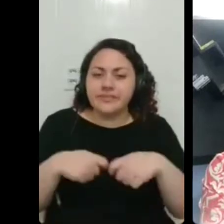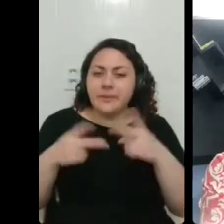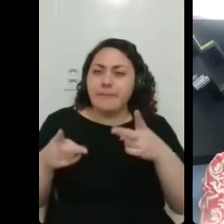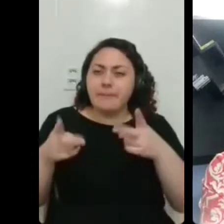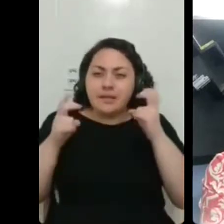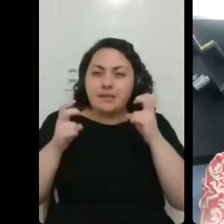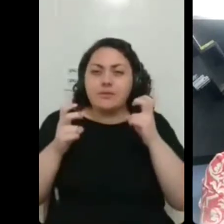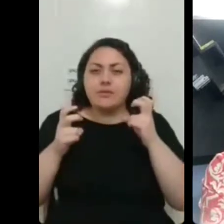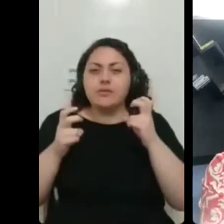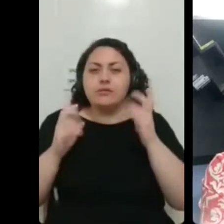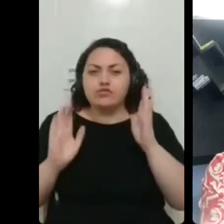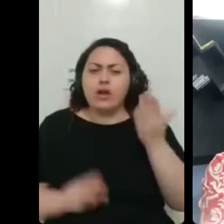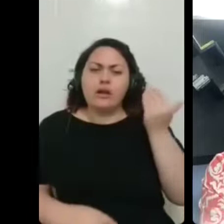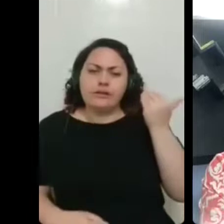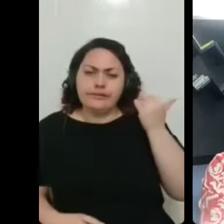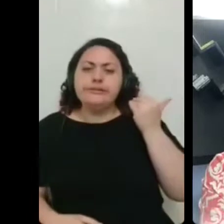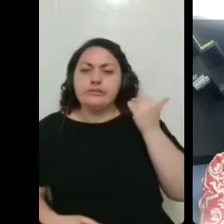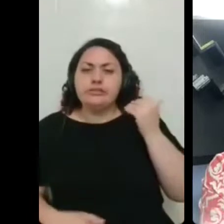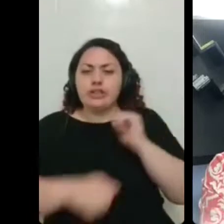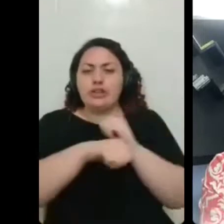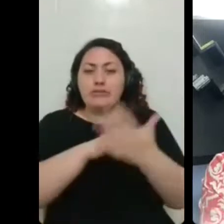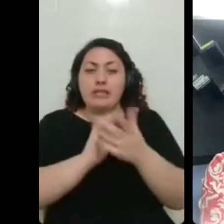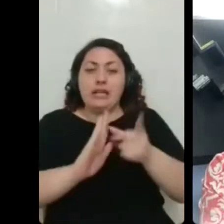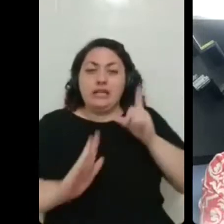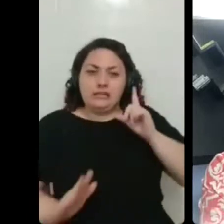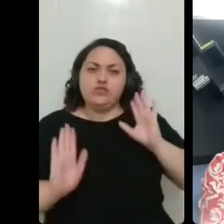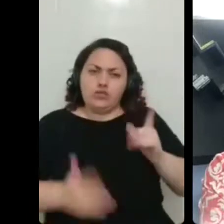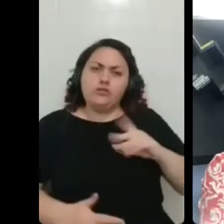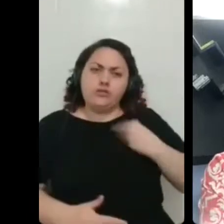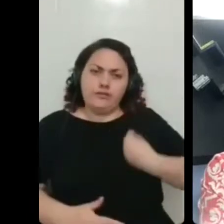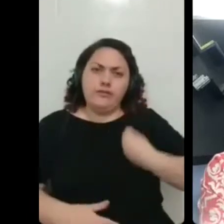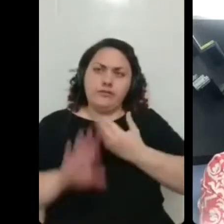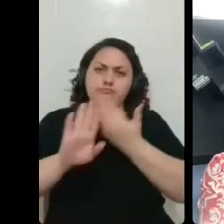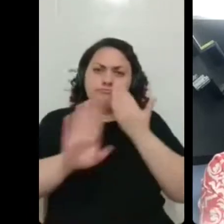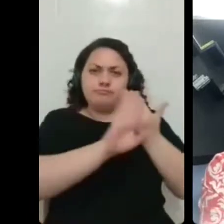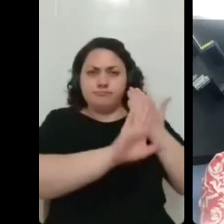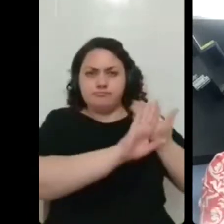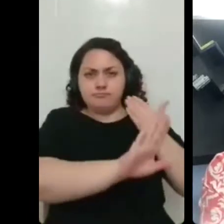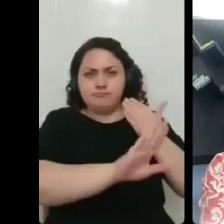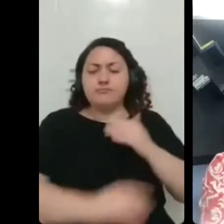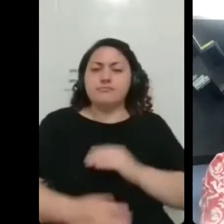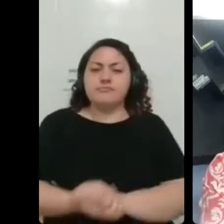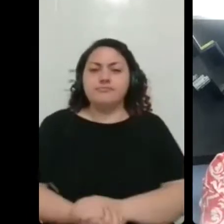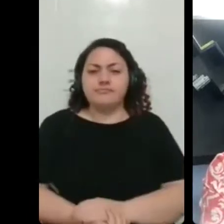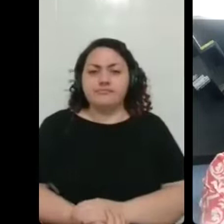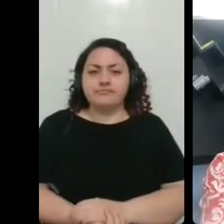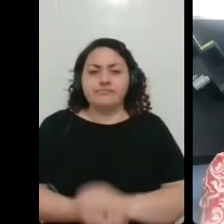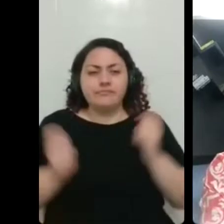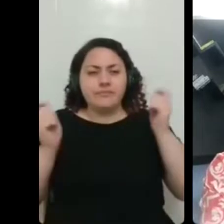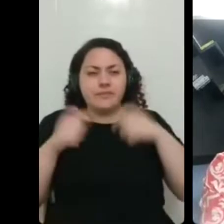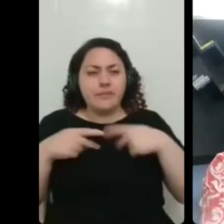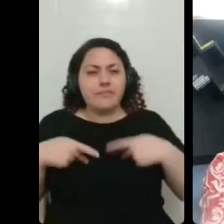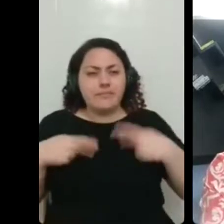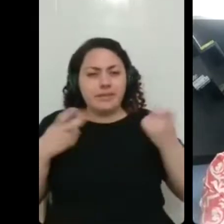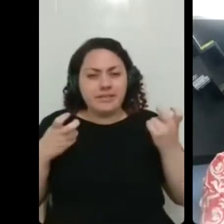já já estávamos, né, antes da doença em isolamento é bem nítida a diferença tipo, do nosso